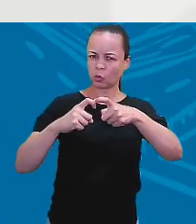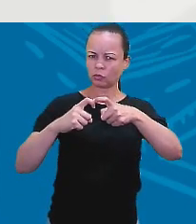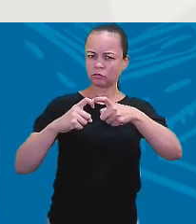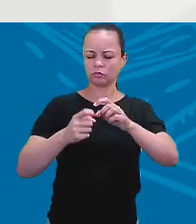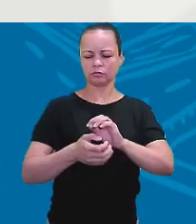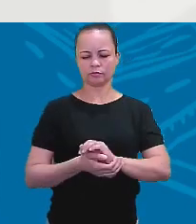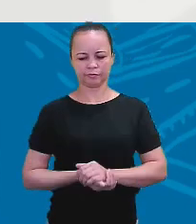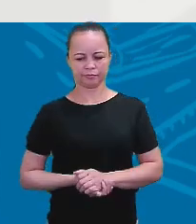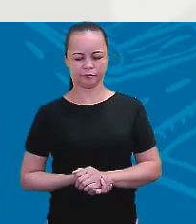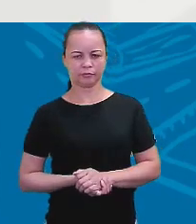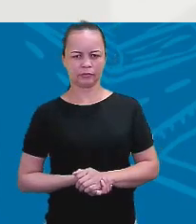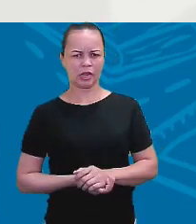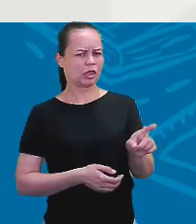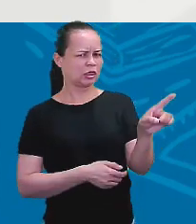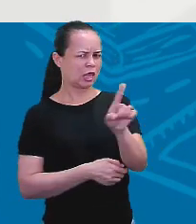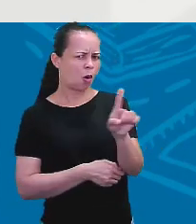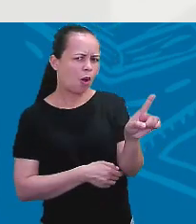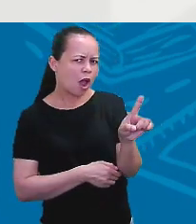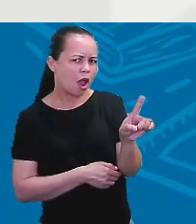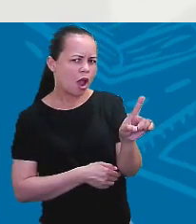Aren't you? Não é.